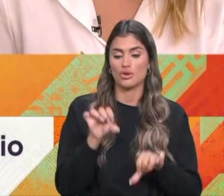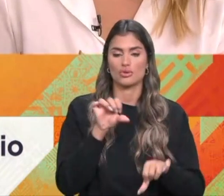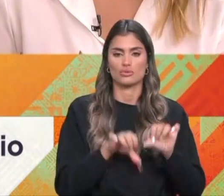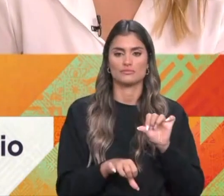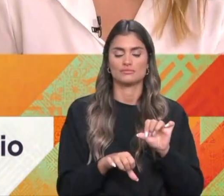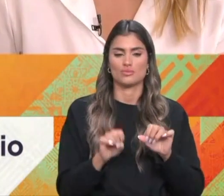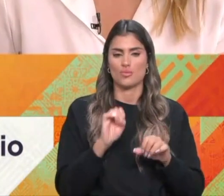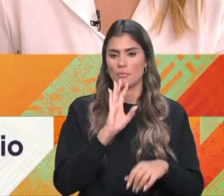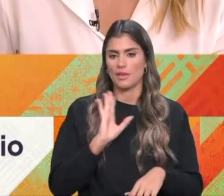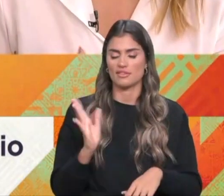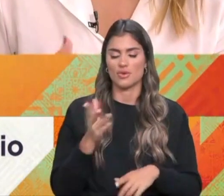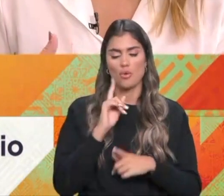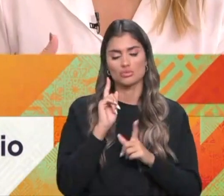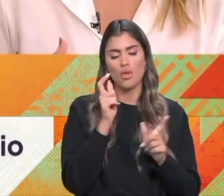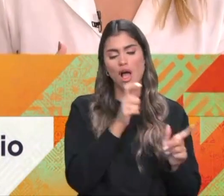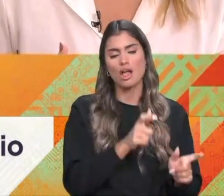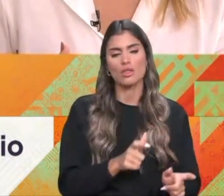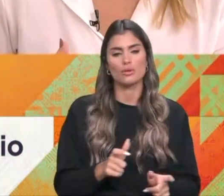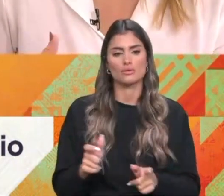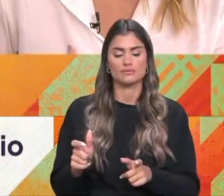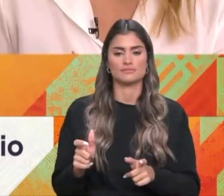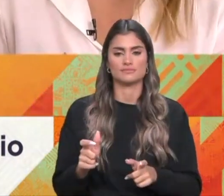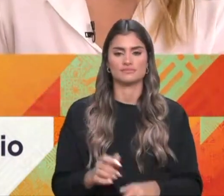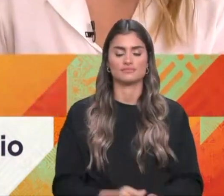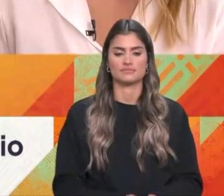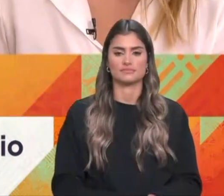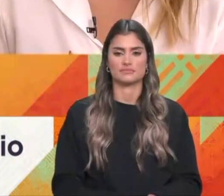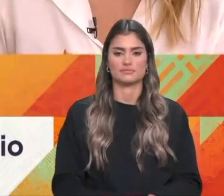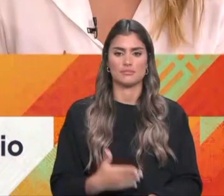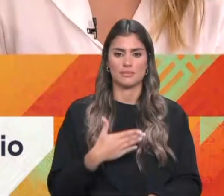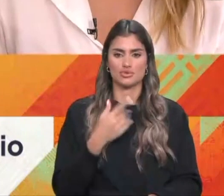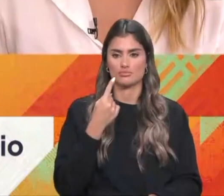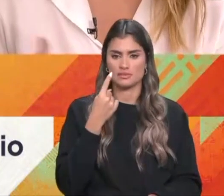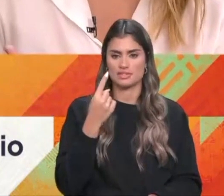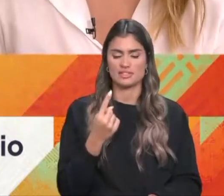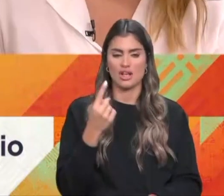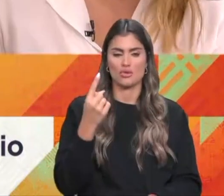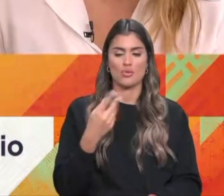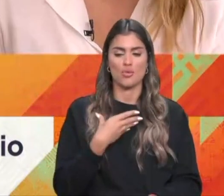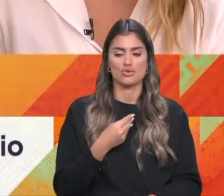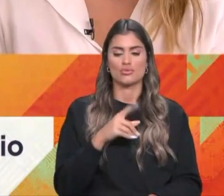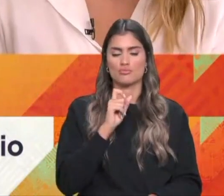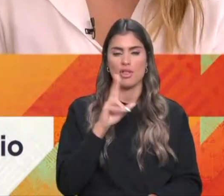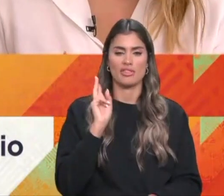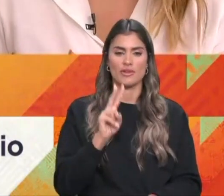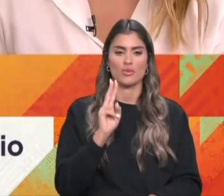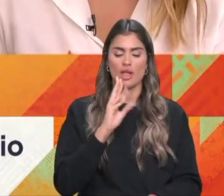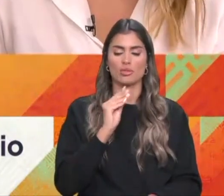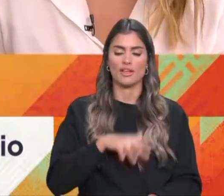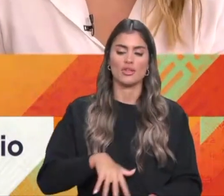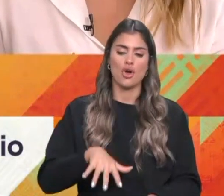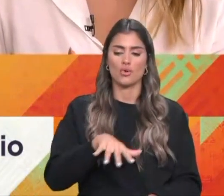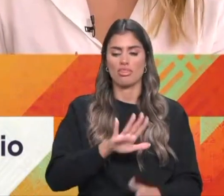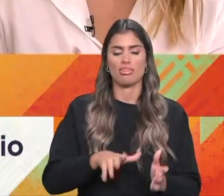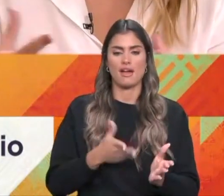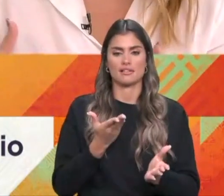em ambiente controlado. E para mim em especial, o gosto que dá é podermos valorizar também os territórios através